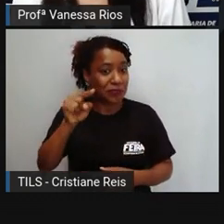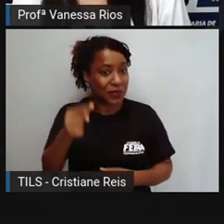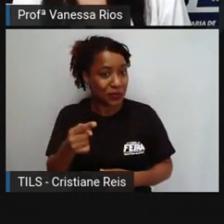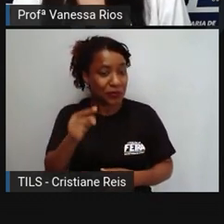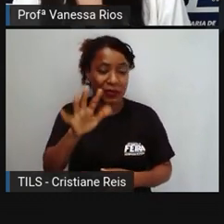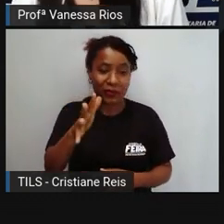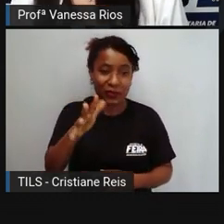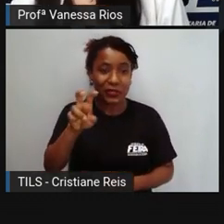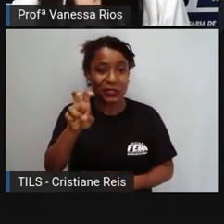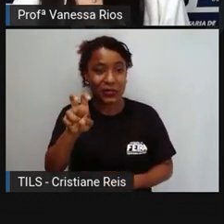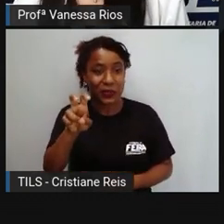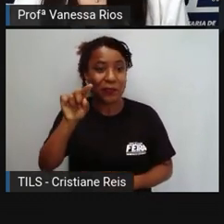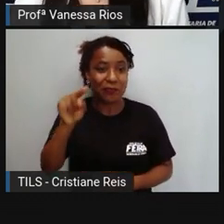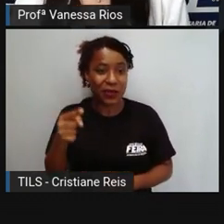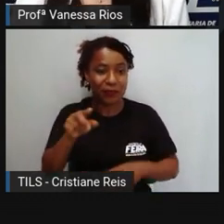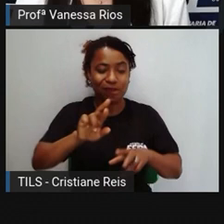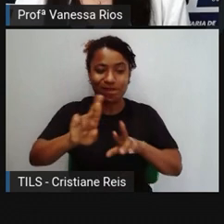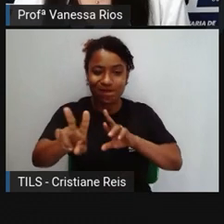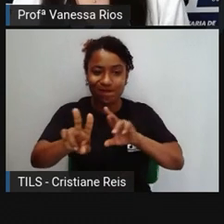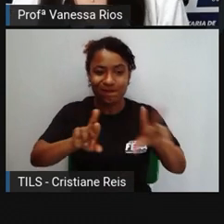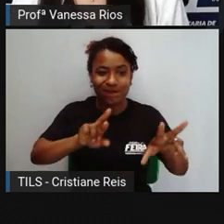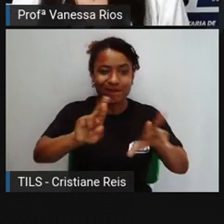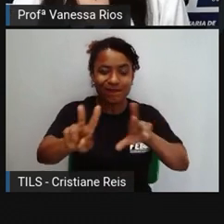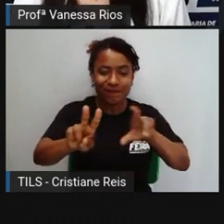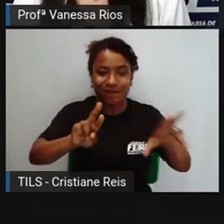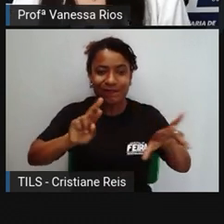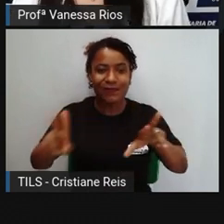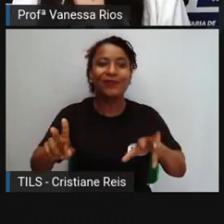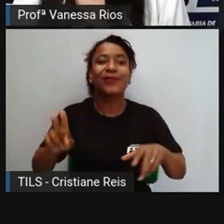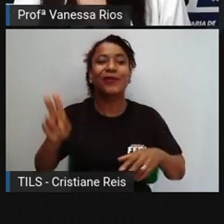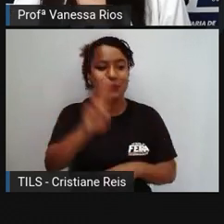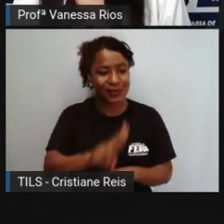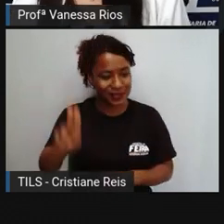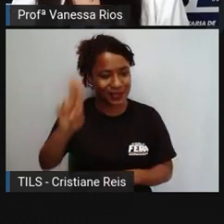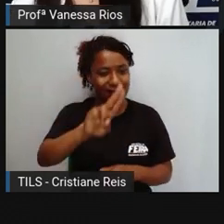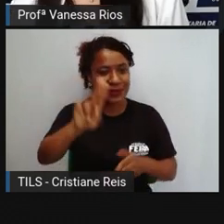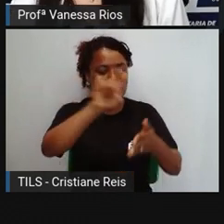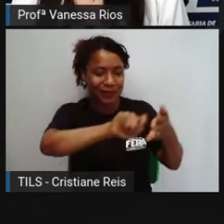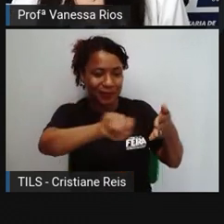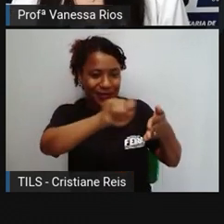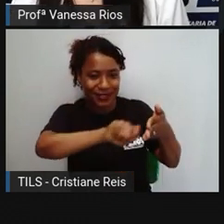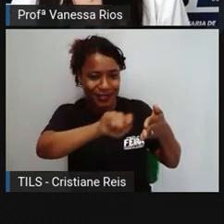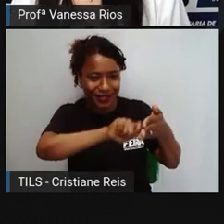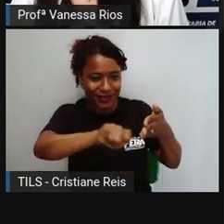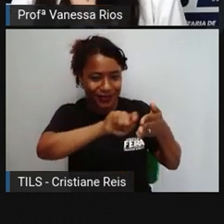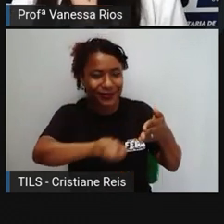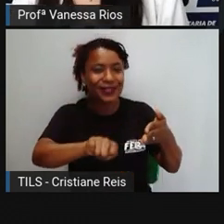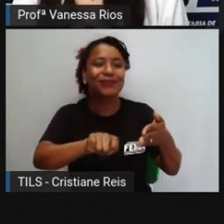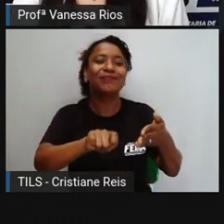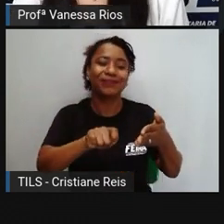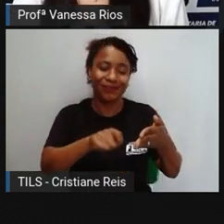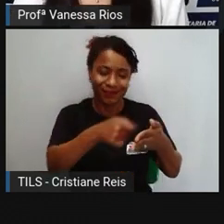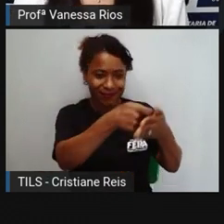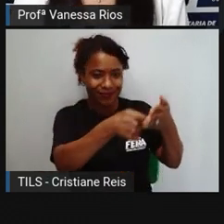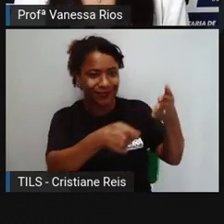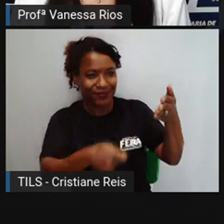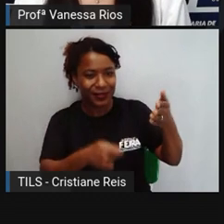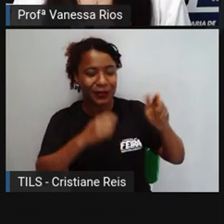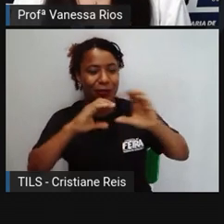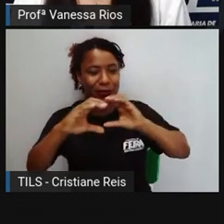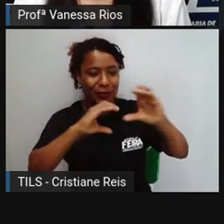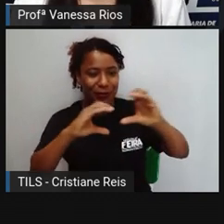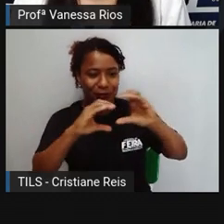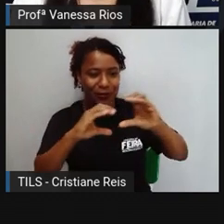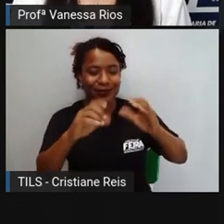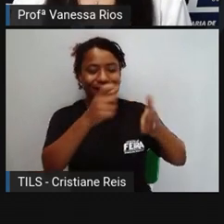diferentes utilizados aí para expressar, para escrever e fazer com que o processo de comunicação